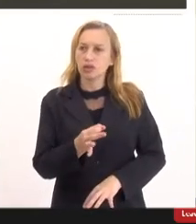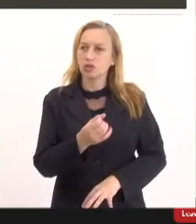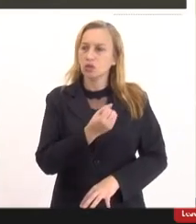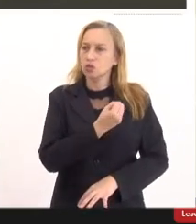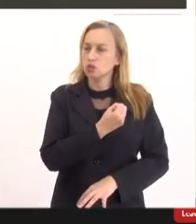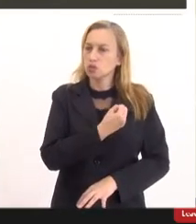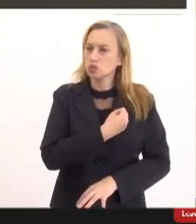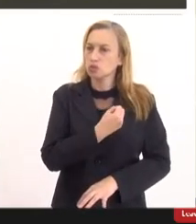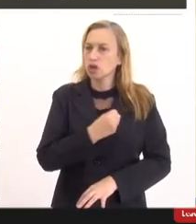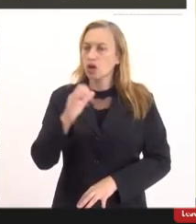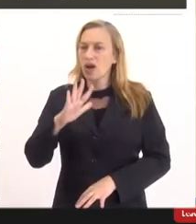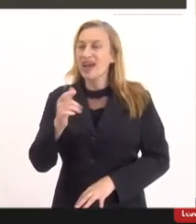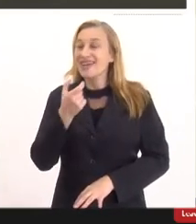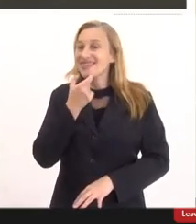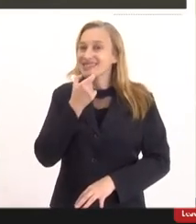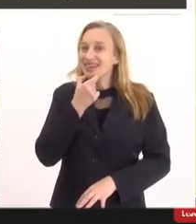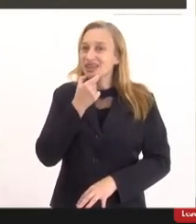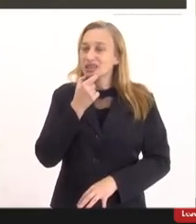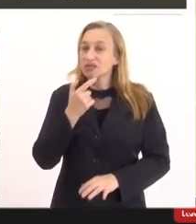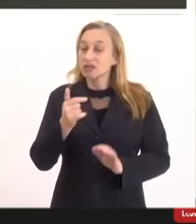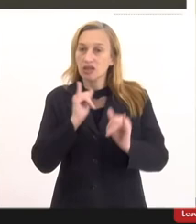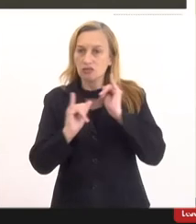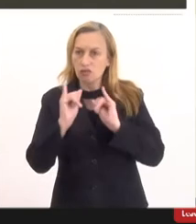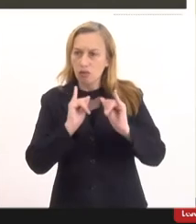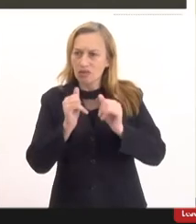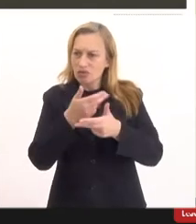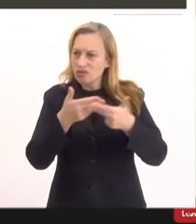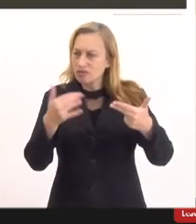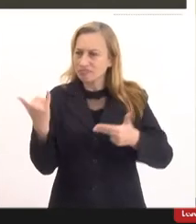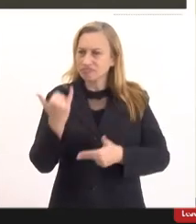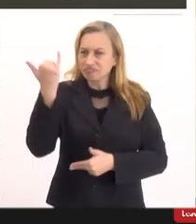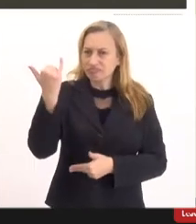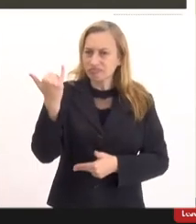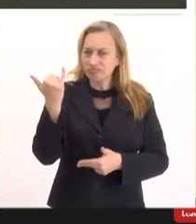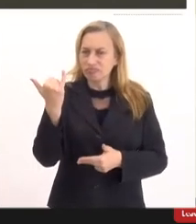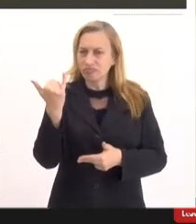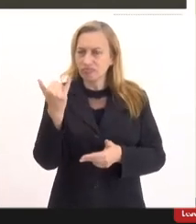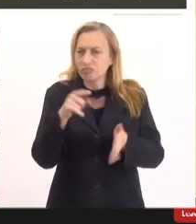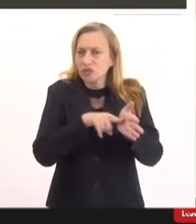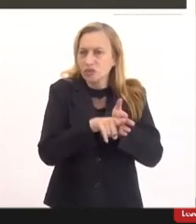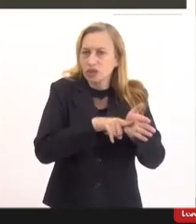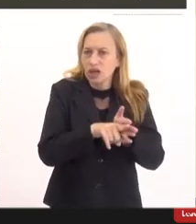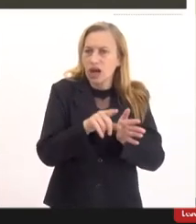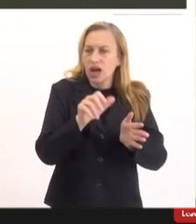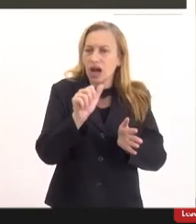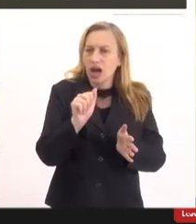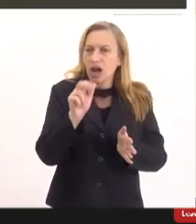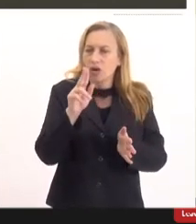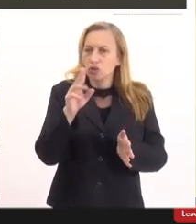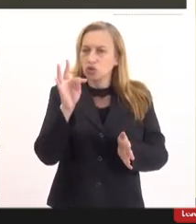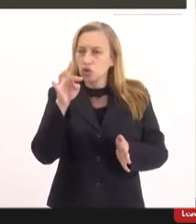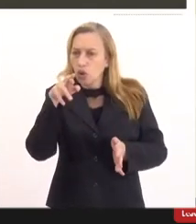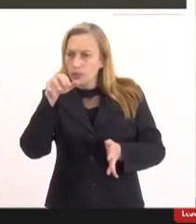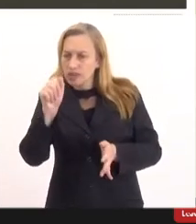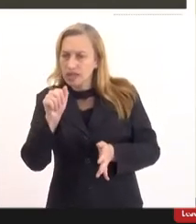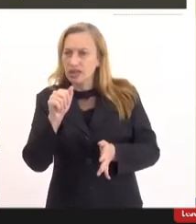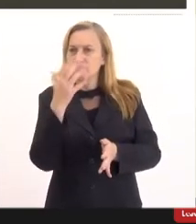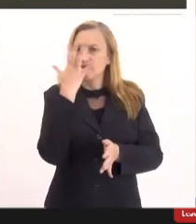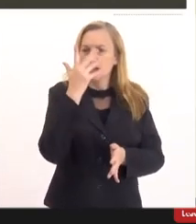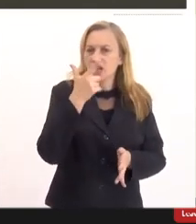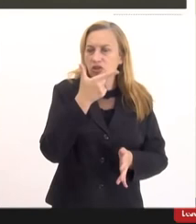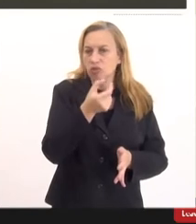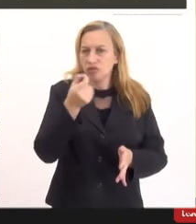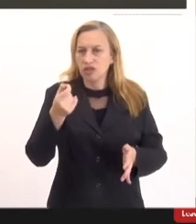inglesa eles fizeram um levantamento muito importante com autópsias de fevereiro de 2020 a dezembro de